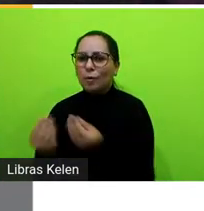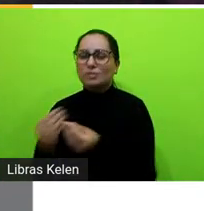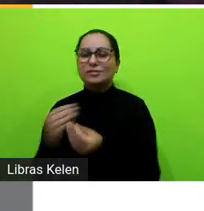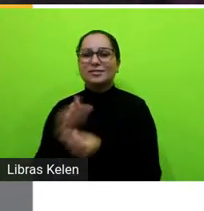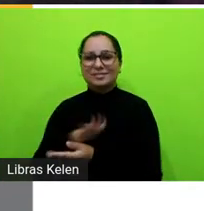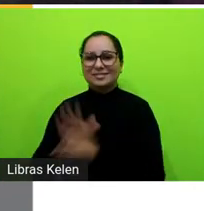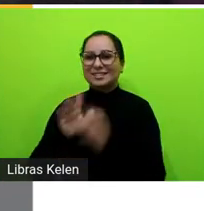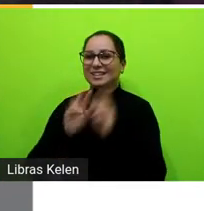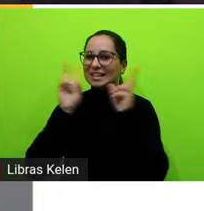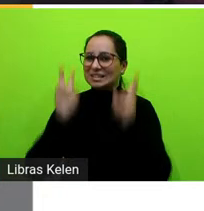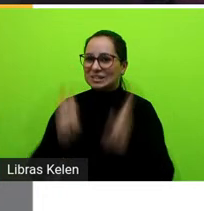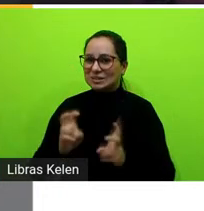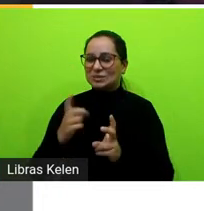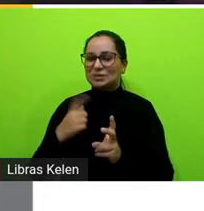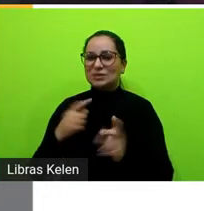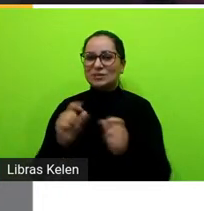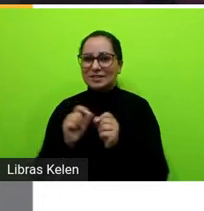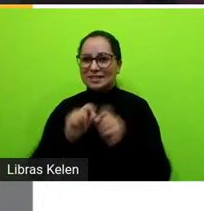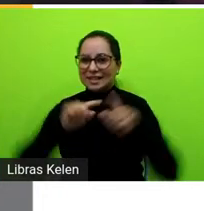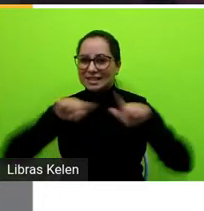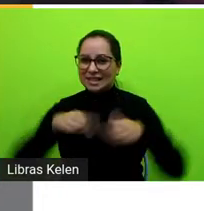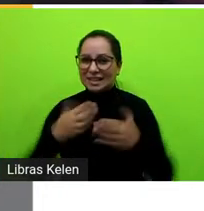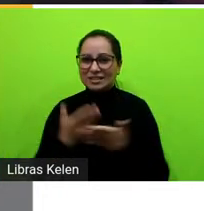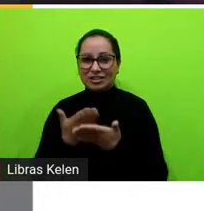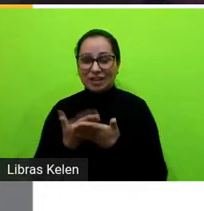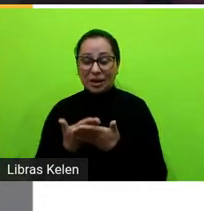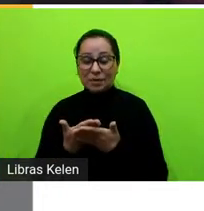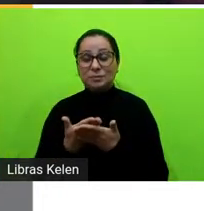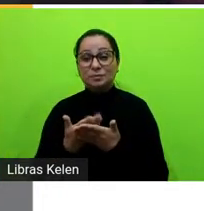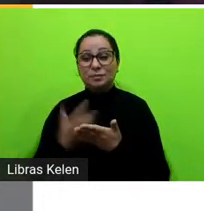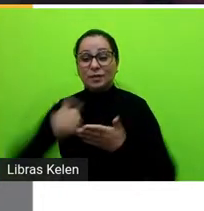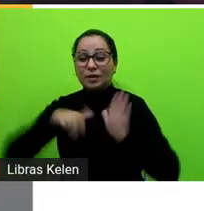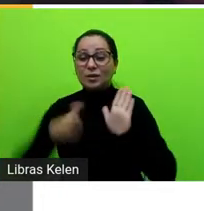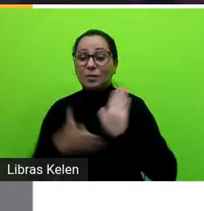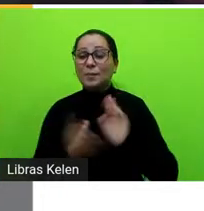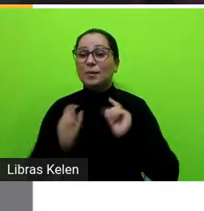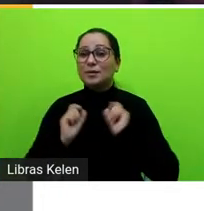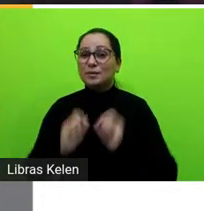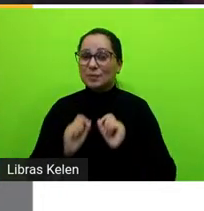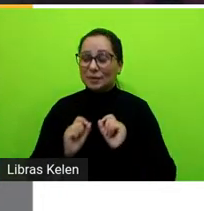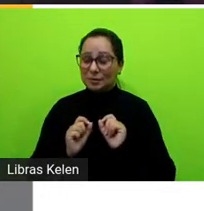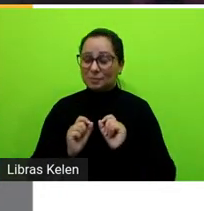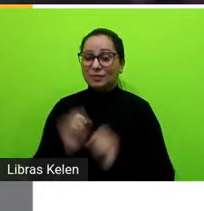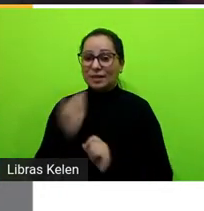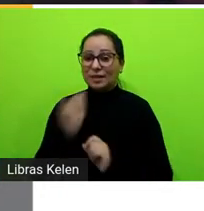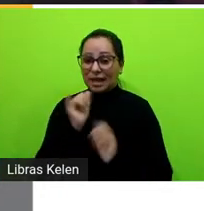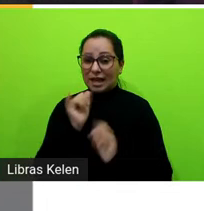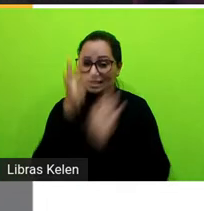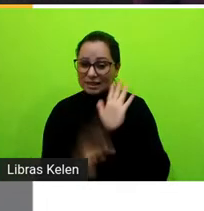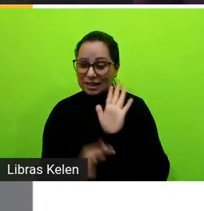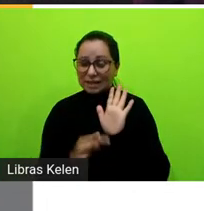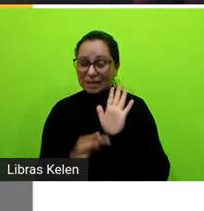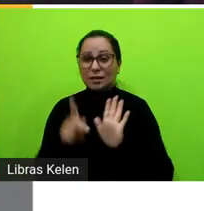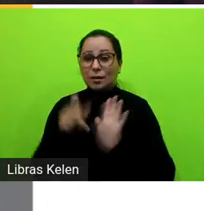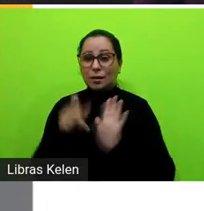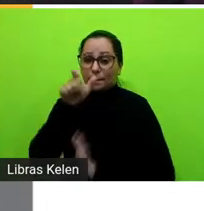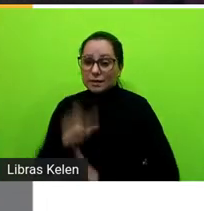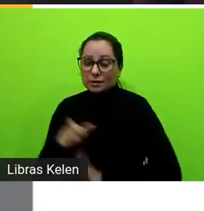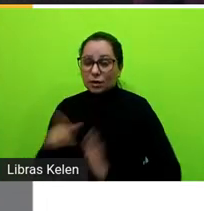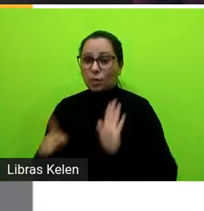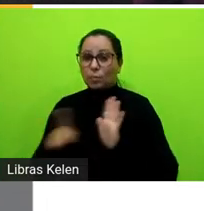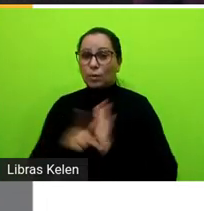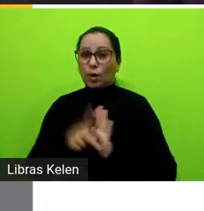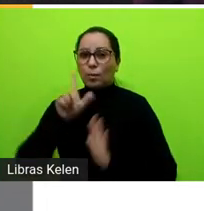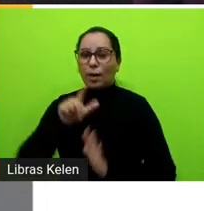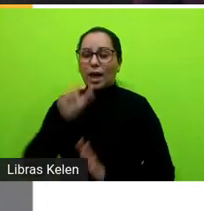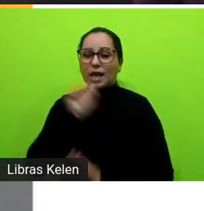pra gente fazer em sala de aula então a nossa seria a seguinte a narrativa que lemos o próprio narrador o sobrinho de clarimundo era quem